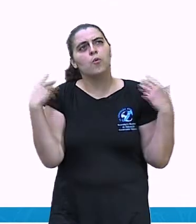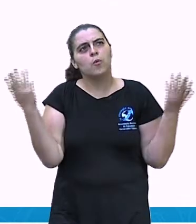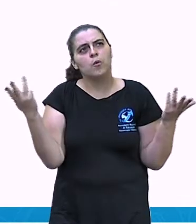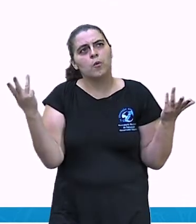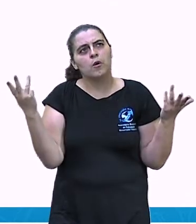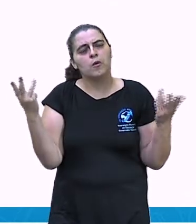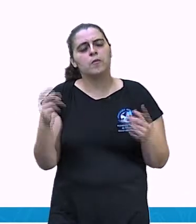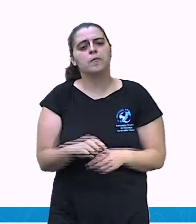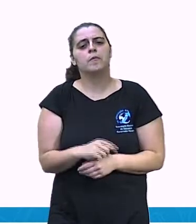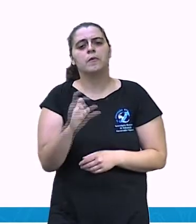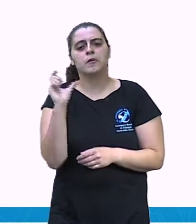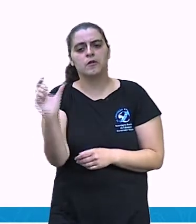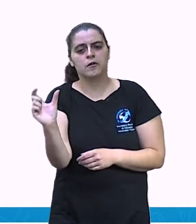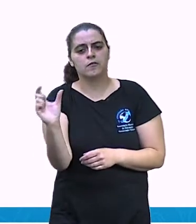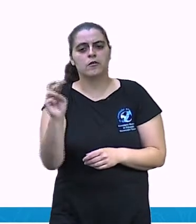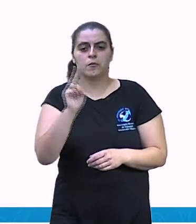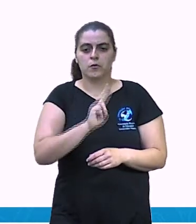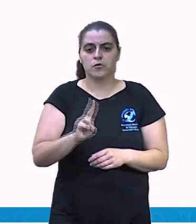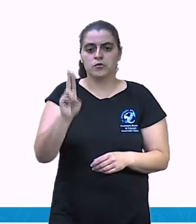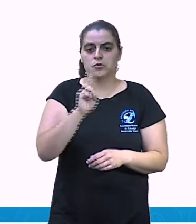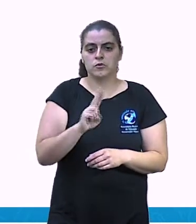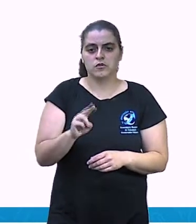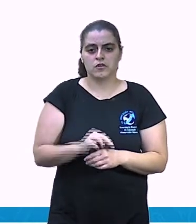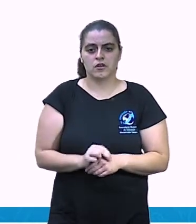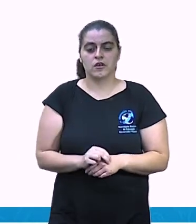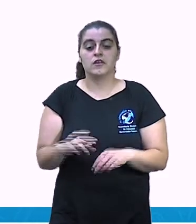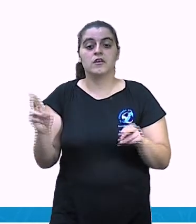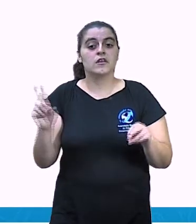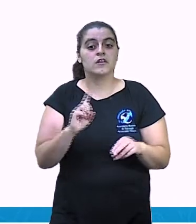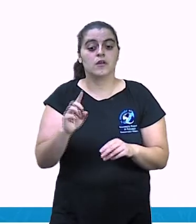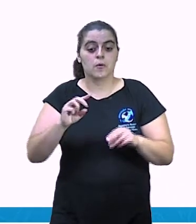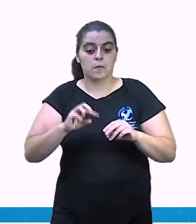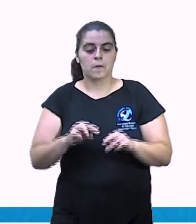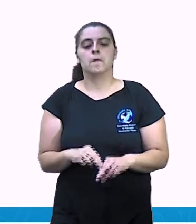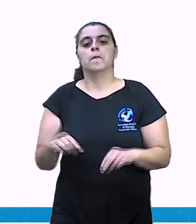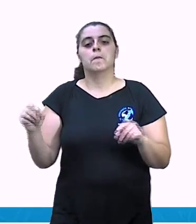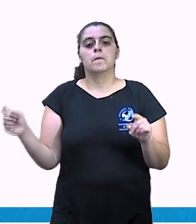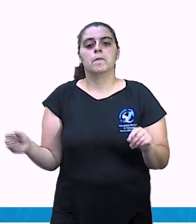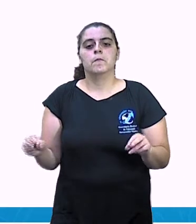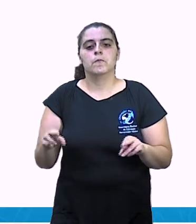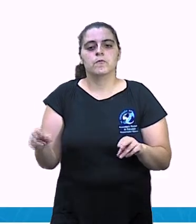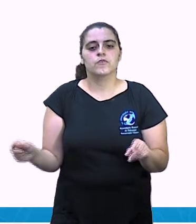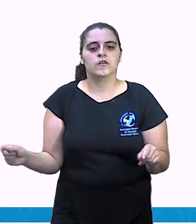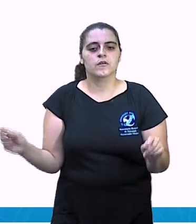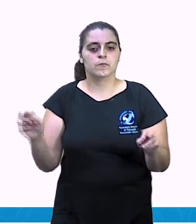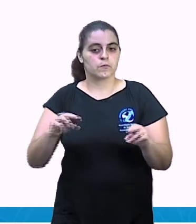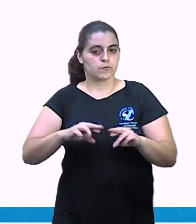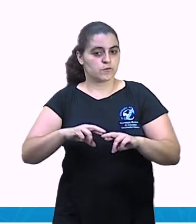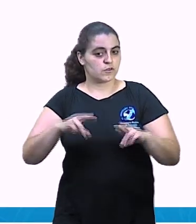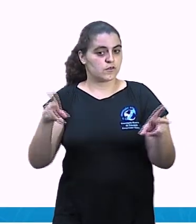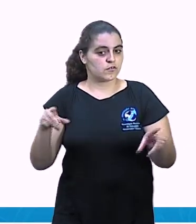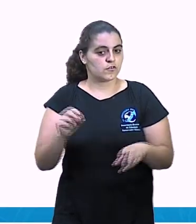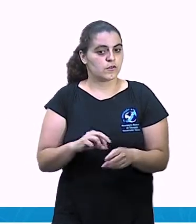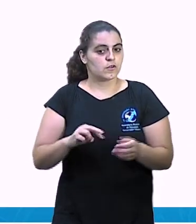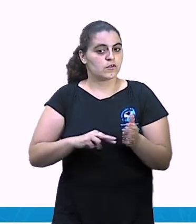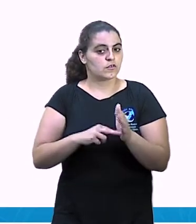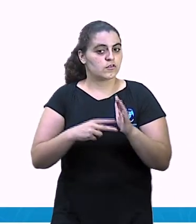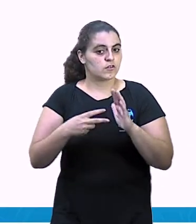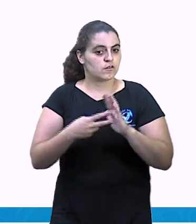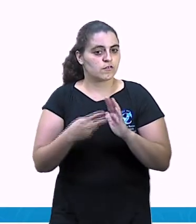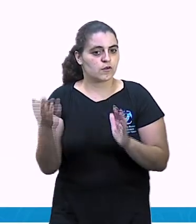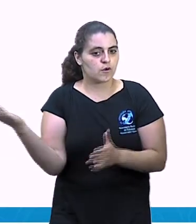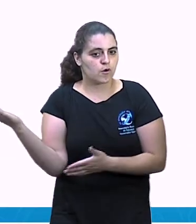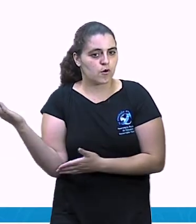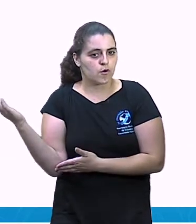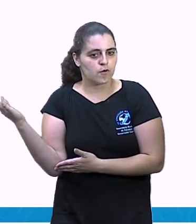o sentido da frase? Vocês descobriram aí? Ó, no lugar de judiaram, nós poderíamos colocar